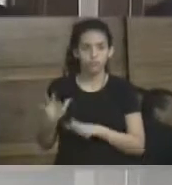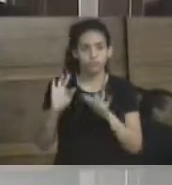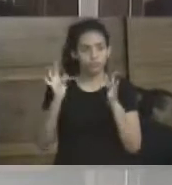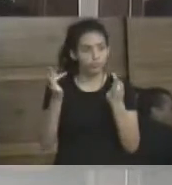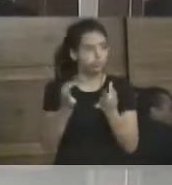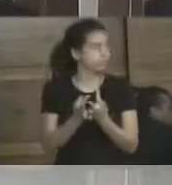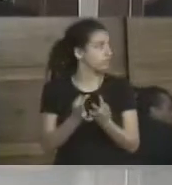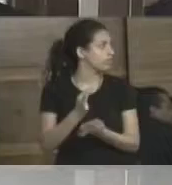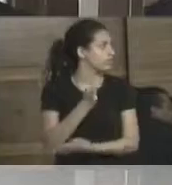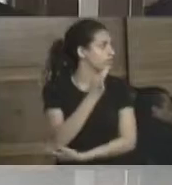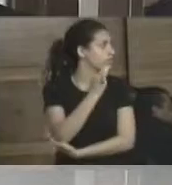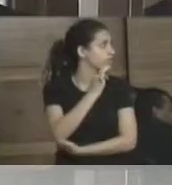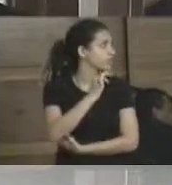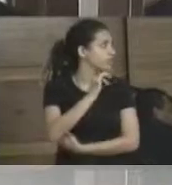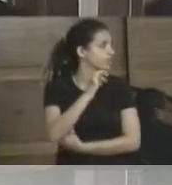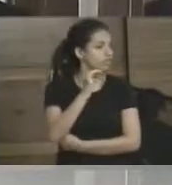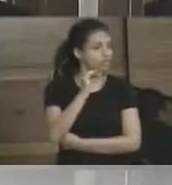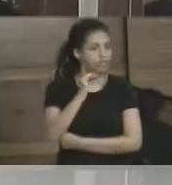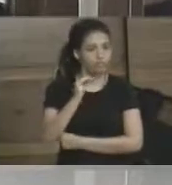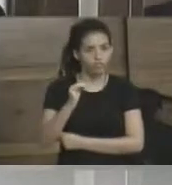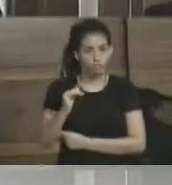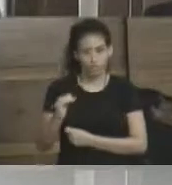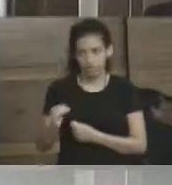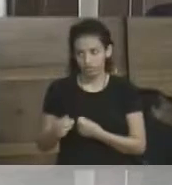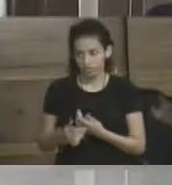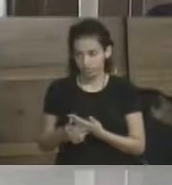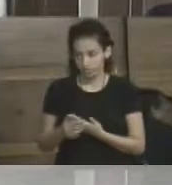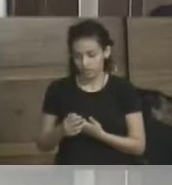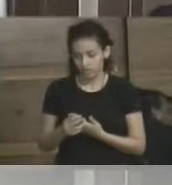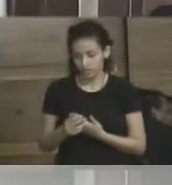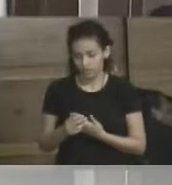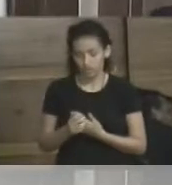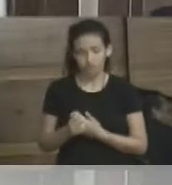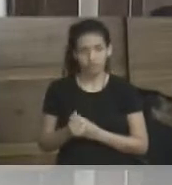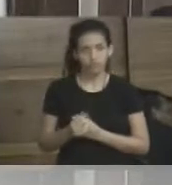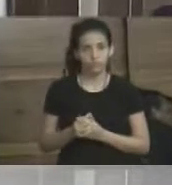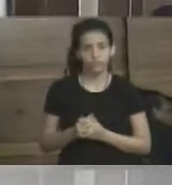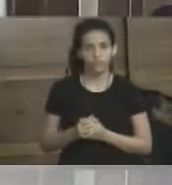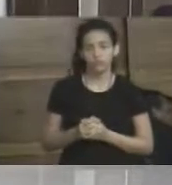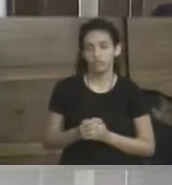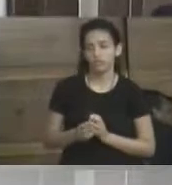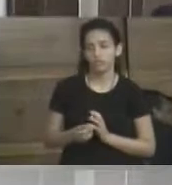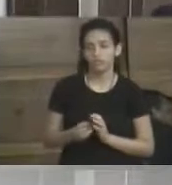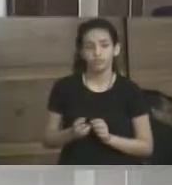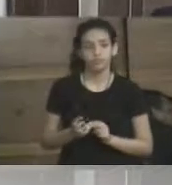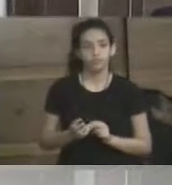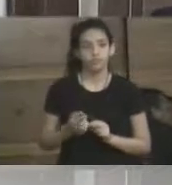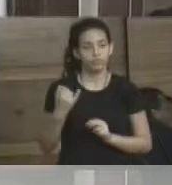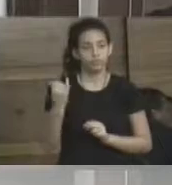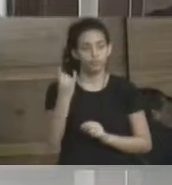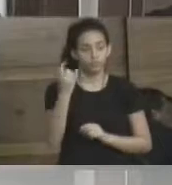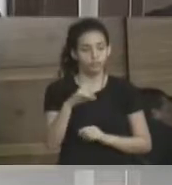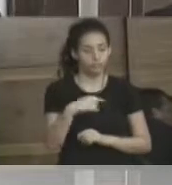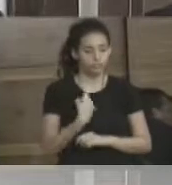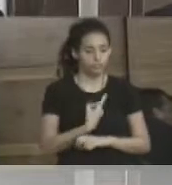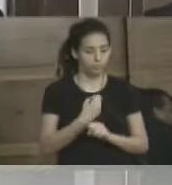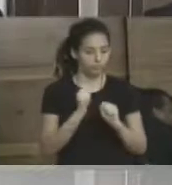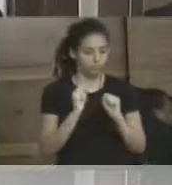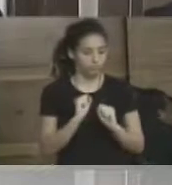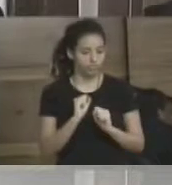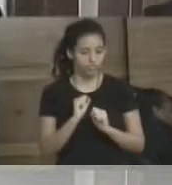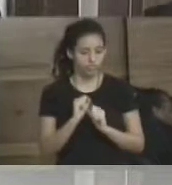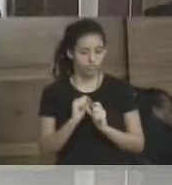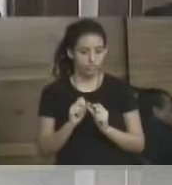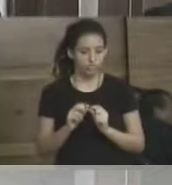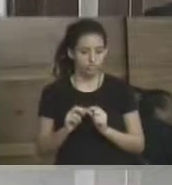eu não sei especificamente a agricultura familiar, agricultura doméstica, eu não sei dizer, das cooperativas, das associações, então, é importante que a gente possa também levantar